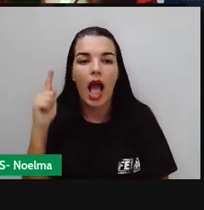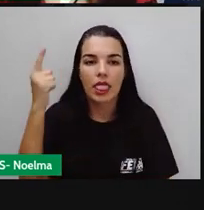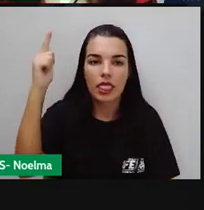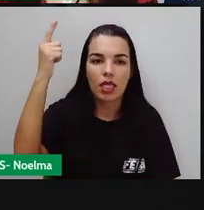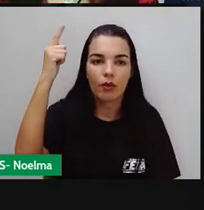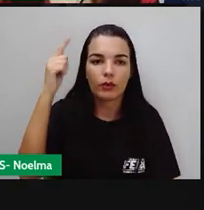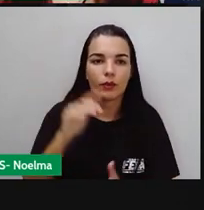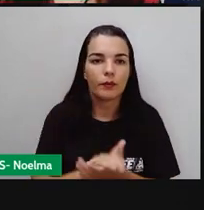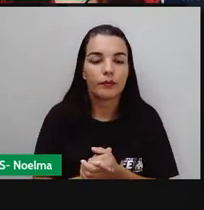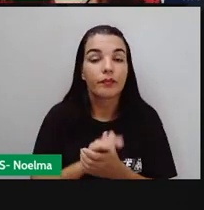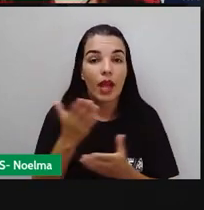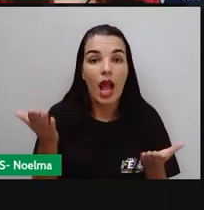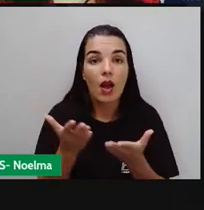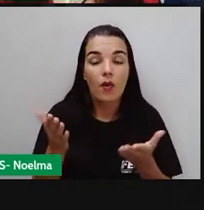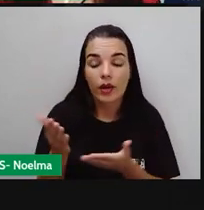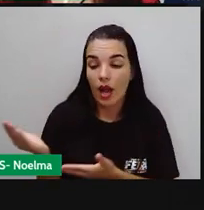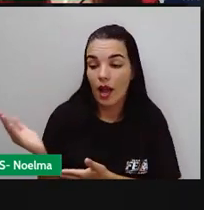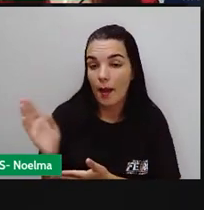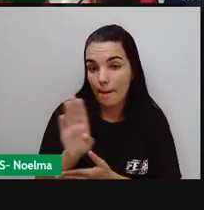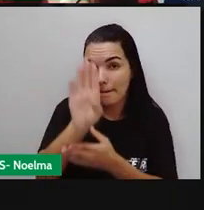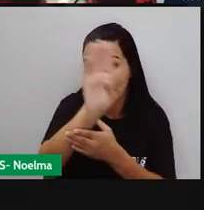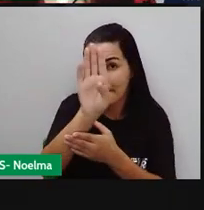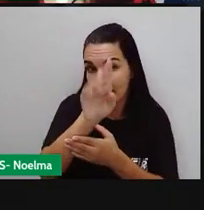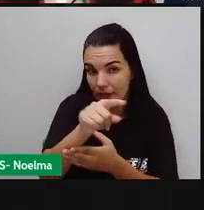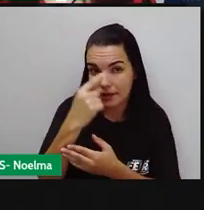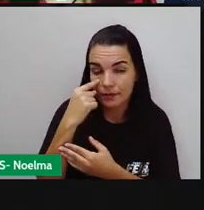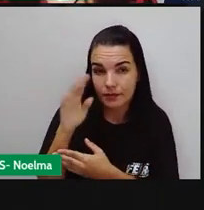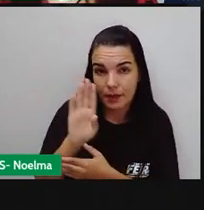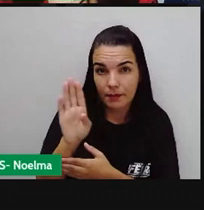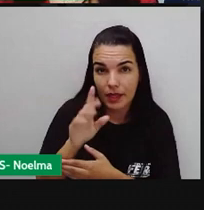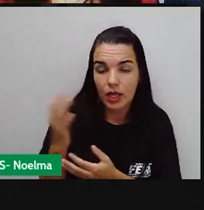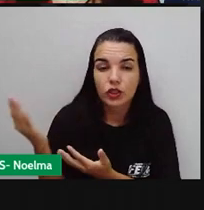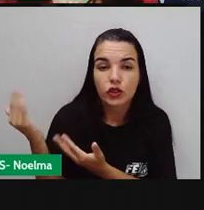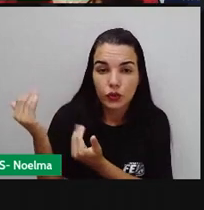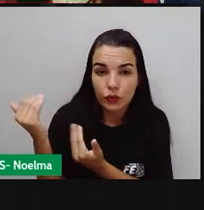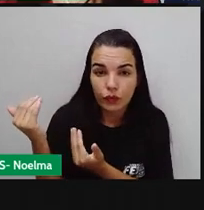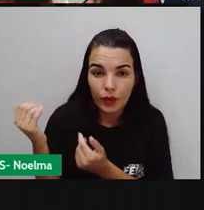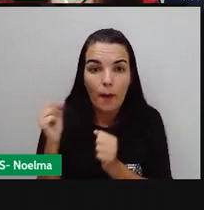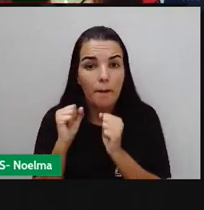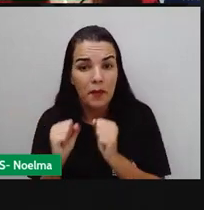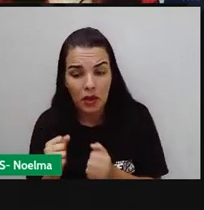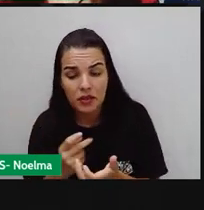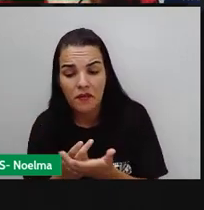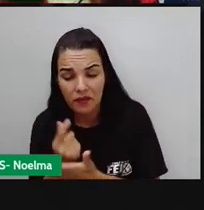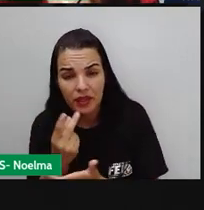Já a classe B, que é a classe juvenil, podem ser vendidos a menores também.